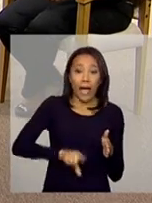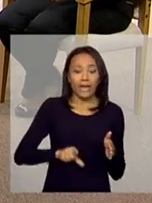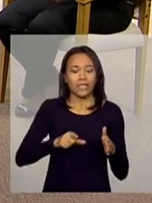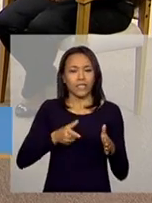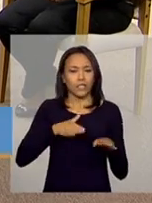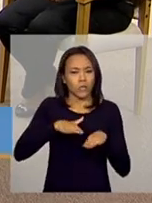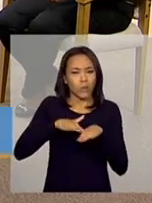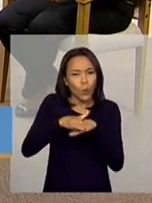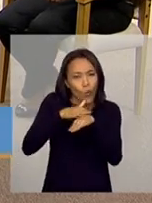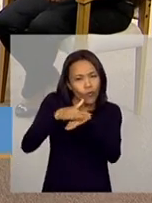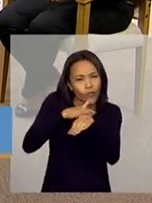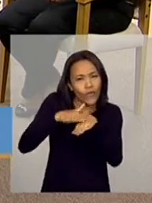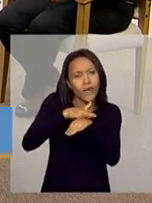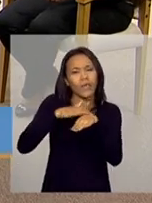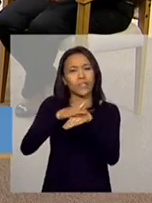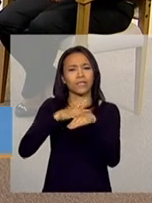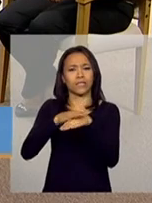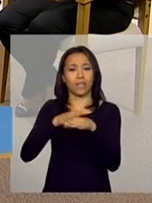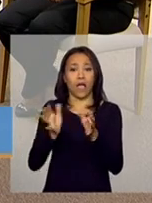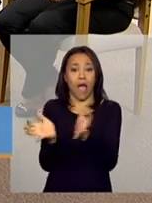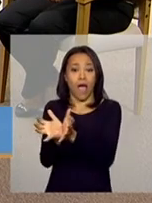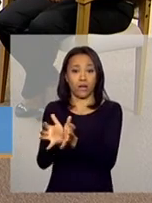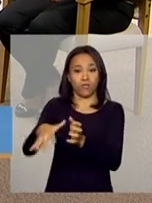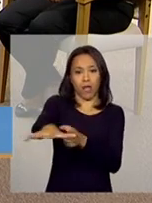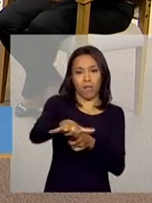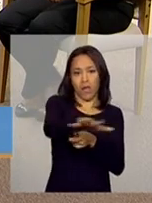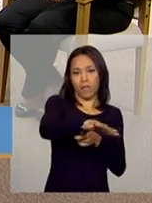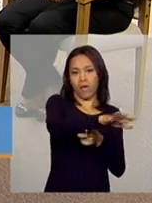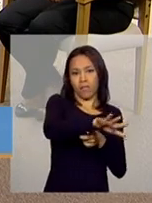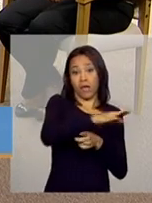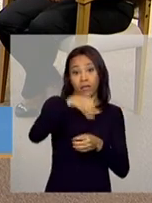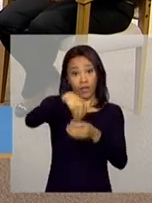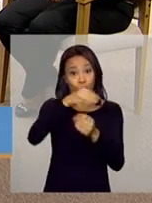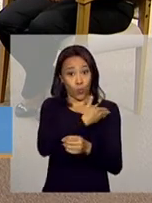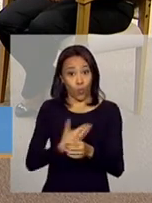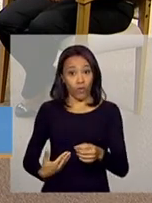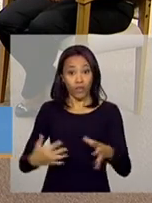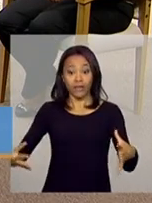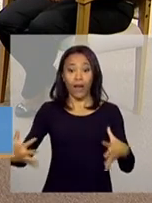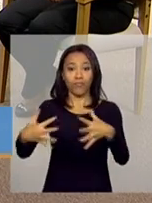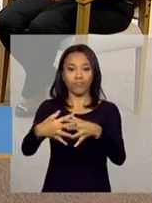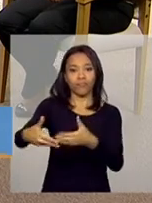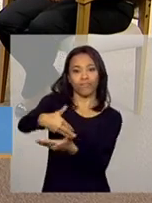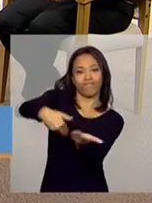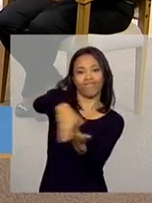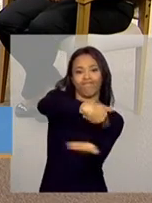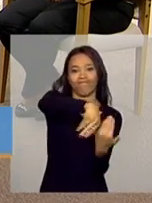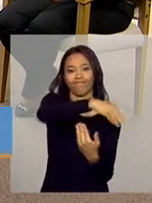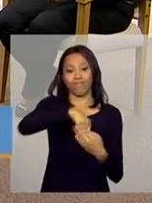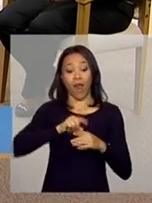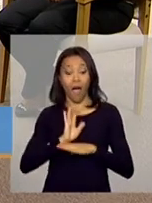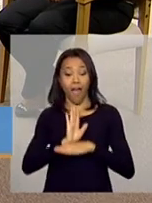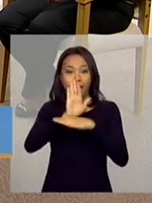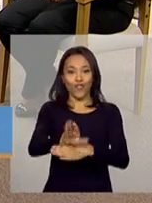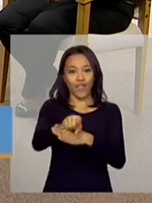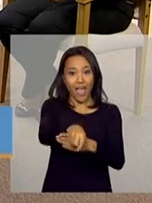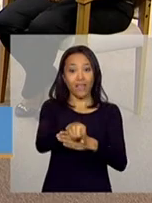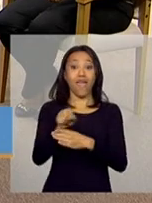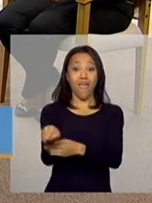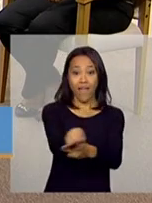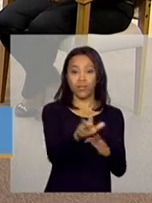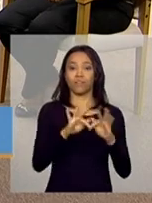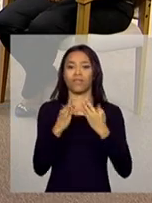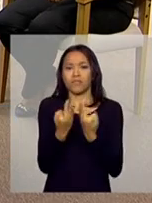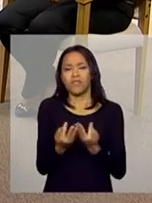da intersetorialidade, as áreas estarem trabalhando mais em prol dessas famílias que se encontram nessa situação de pobreza, né?